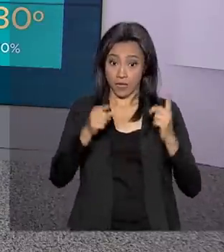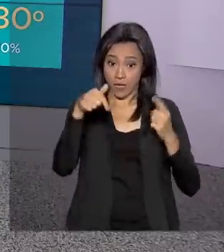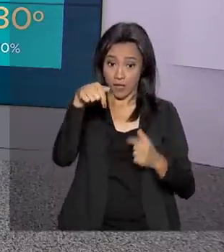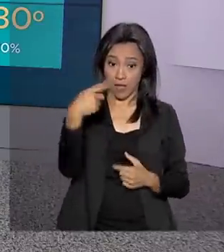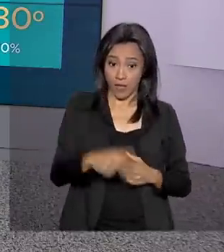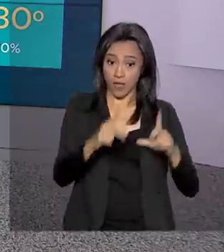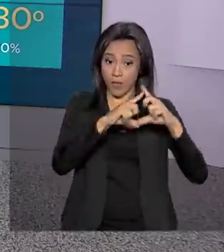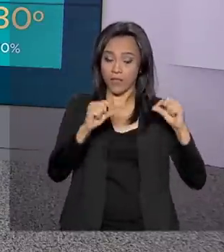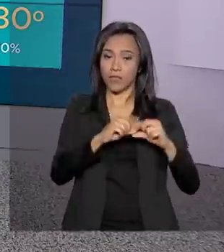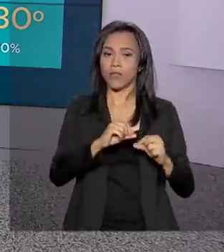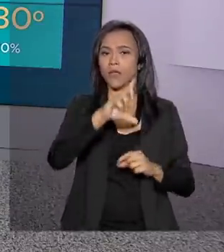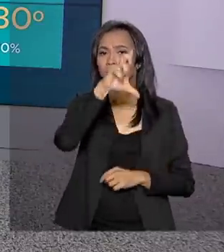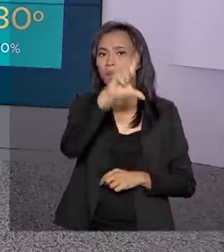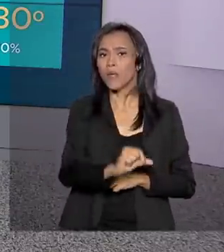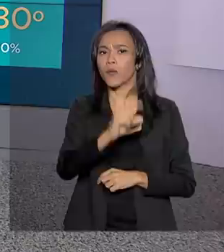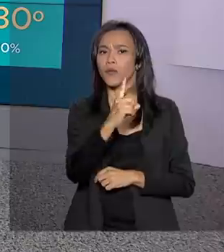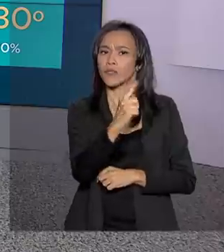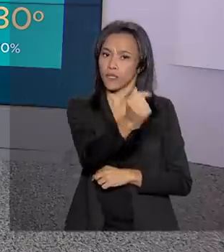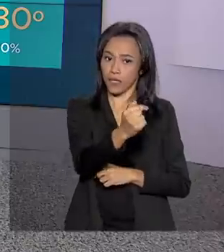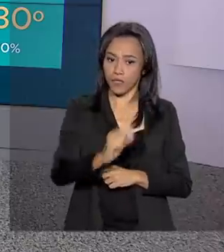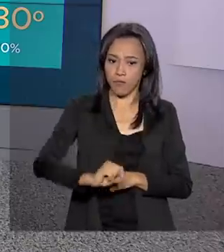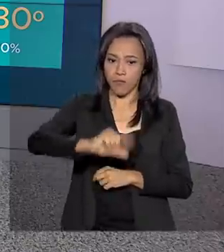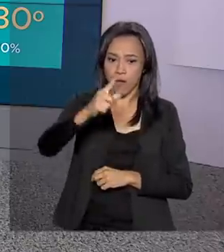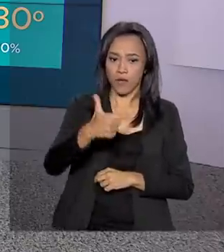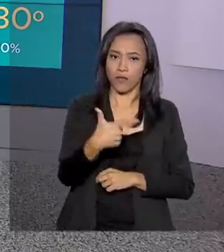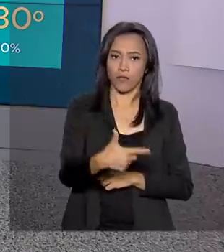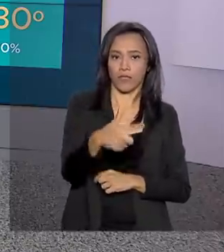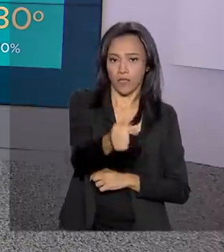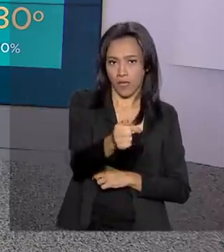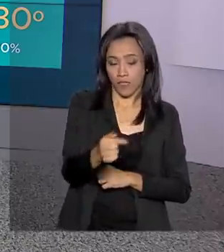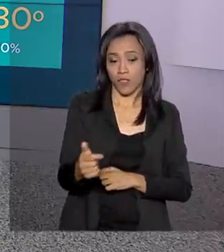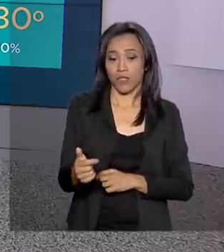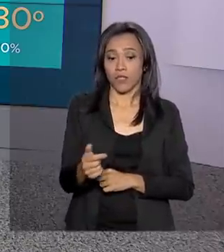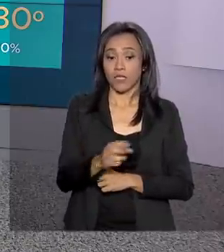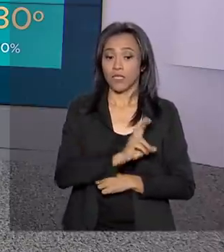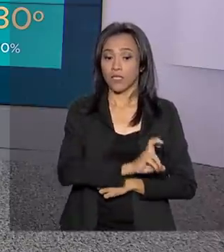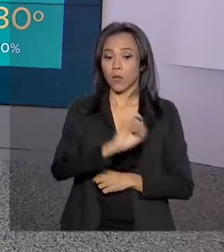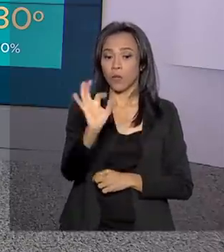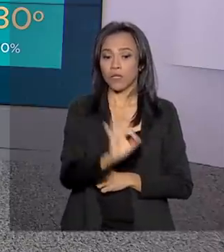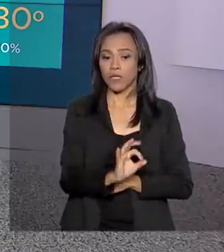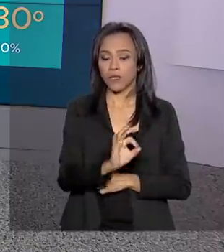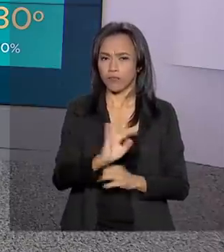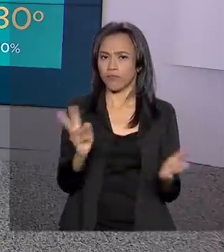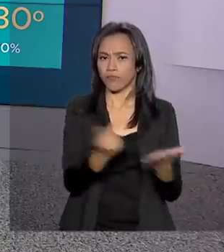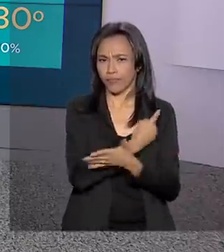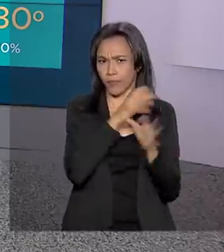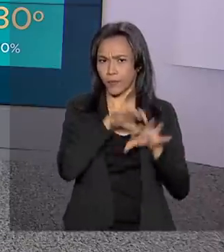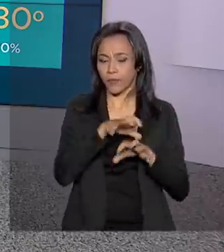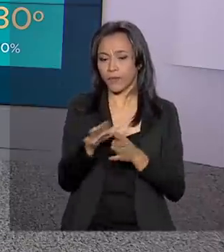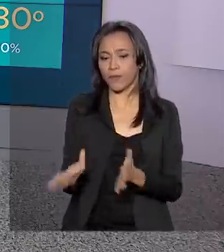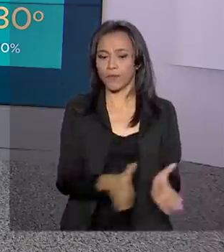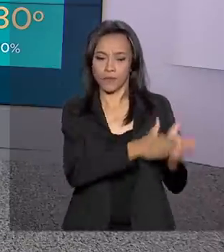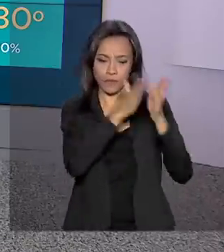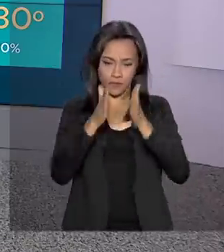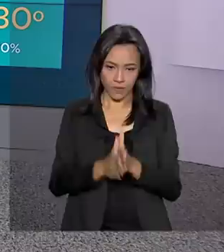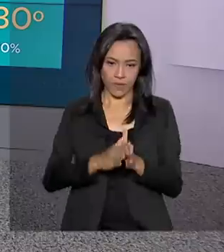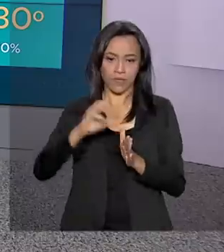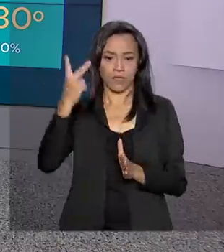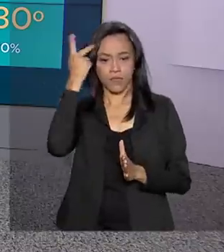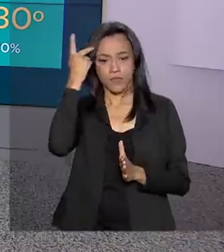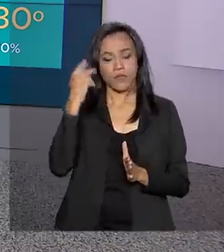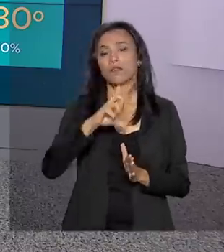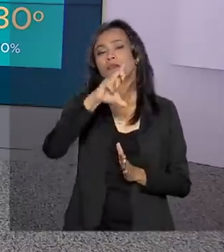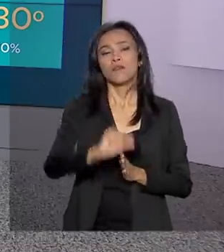Olha só, aqui em Brasília nós temos mínima de 17, máxima de 27 graus, 5% de possibilidade de chuva. São Paulo,